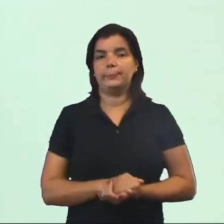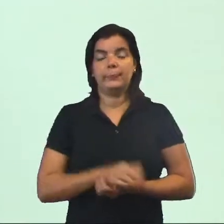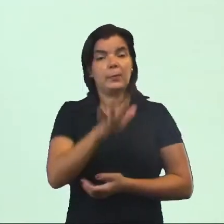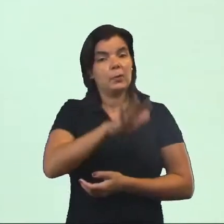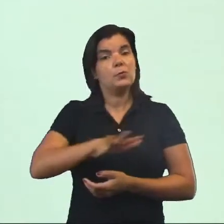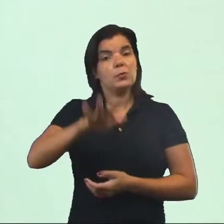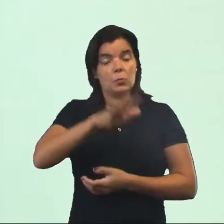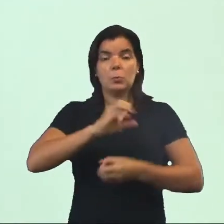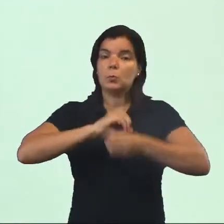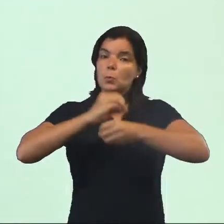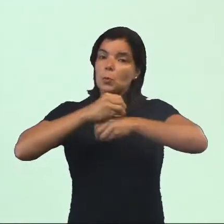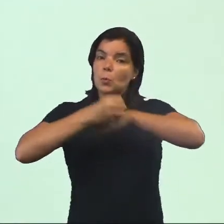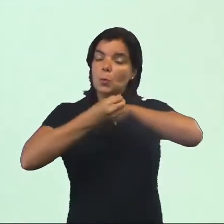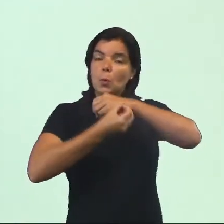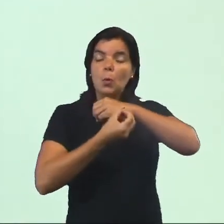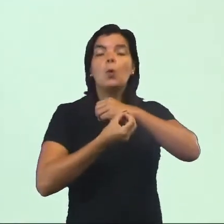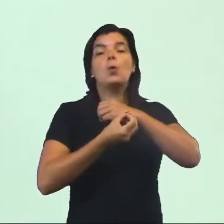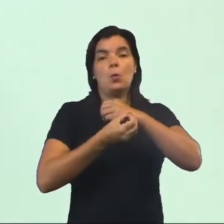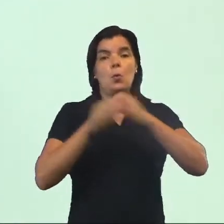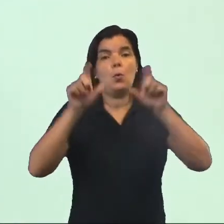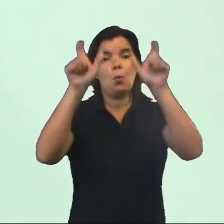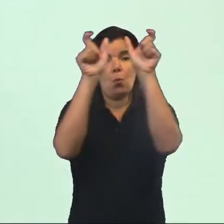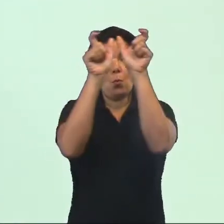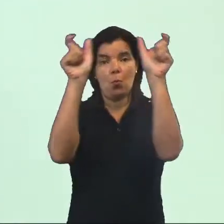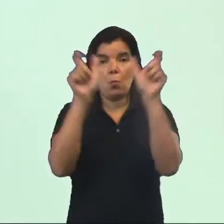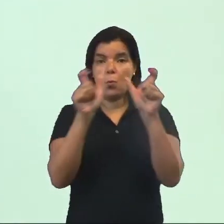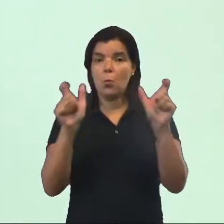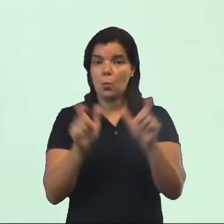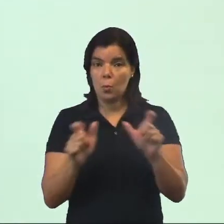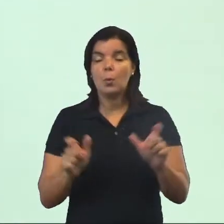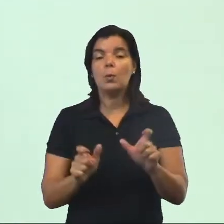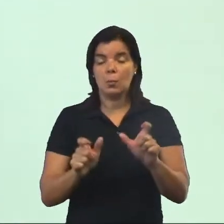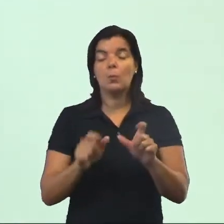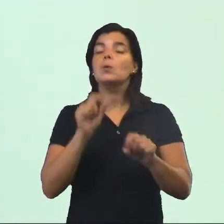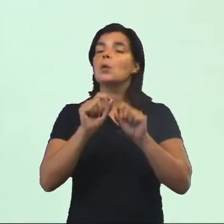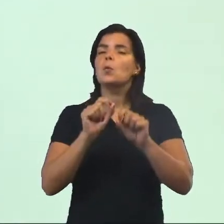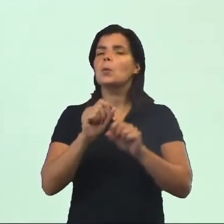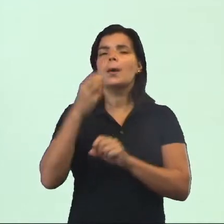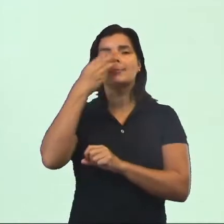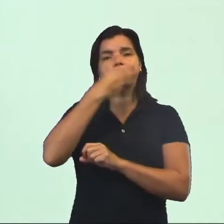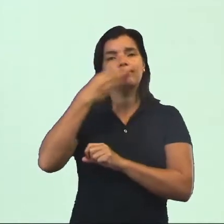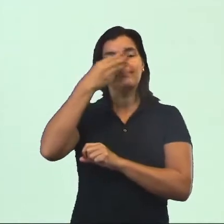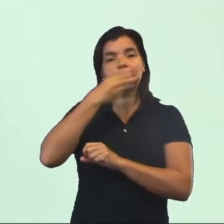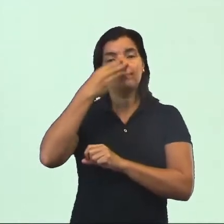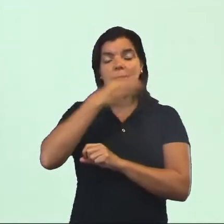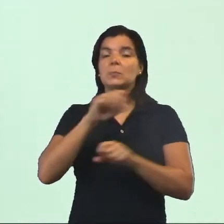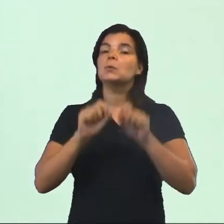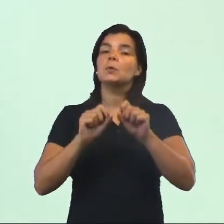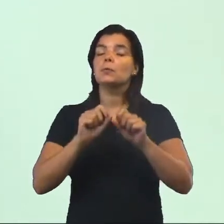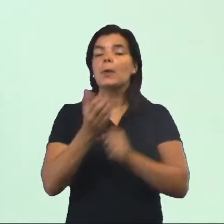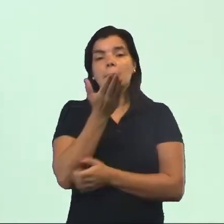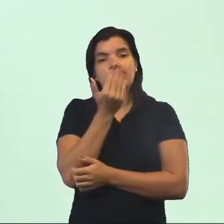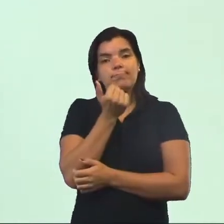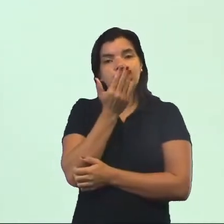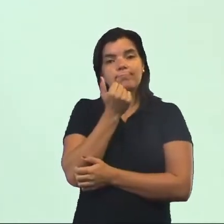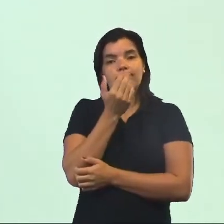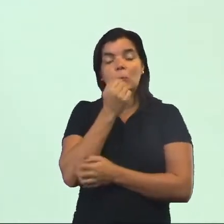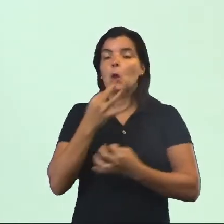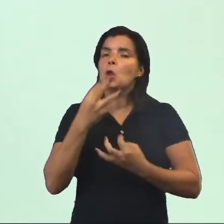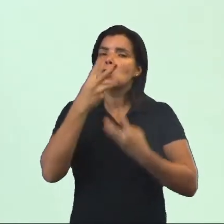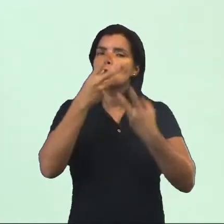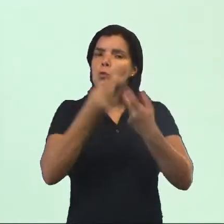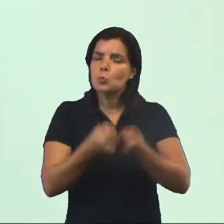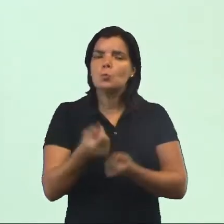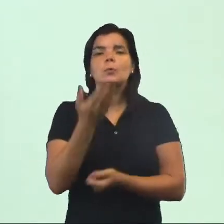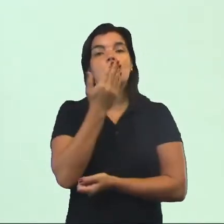Geralmente uma molécula orgânica, geralmente a glicose. Essa glicose vem da nossa alimentação. Então, tudo que